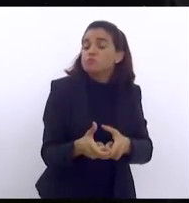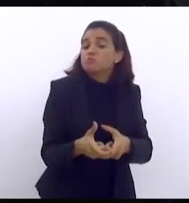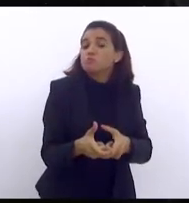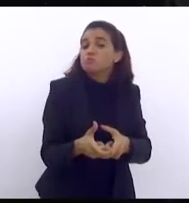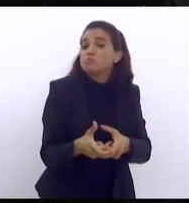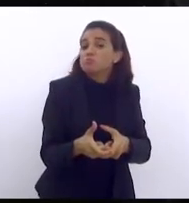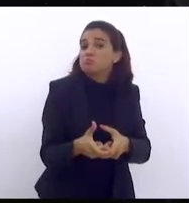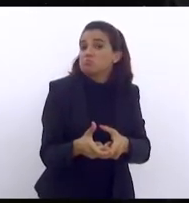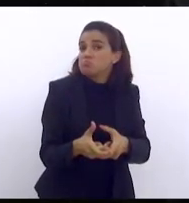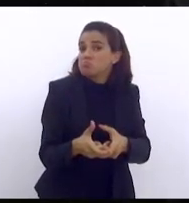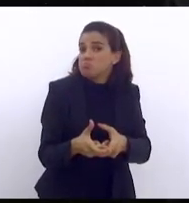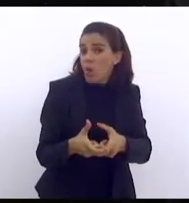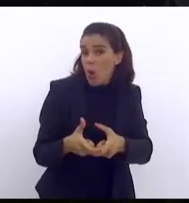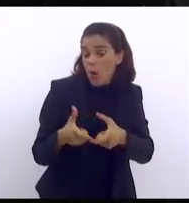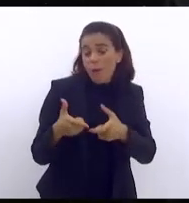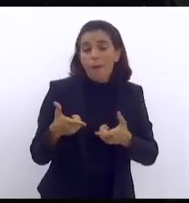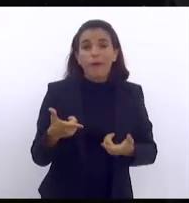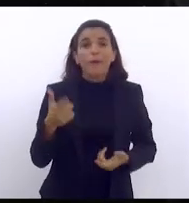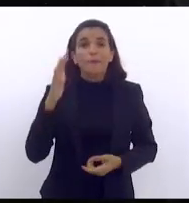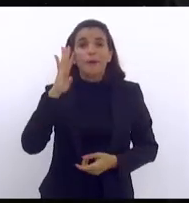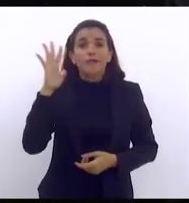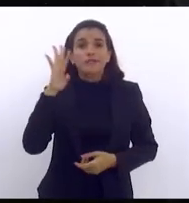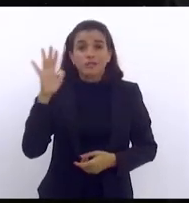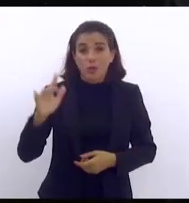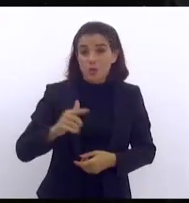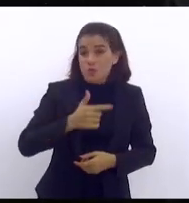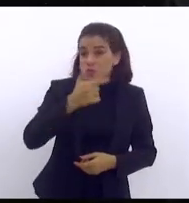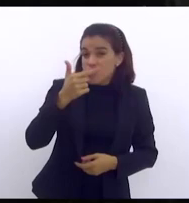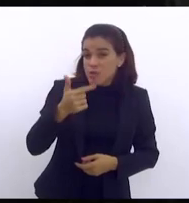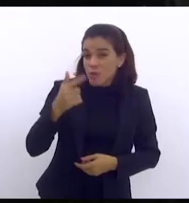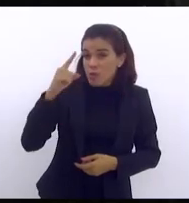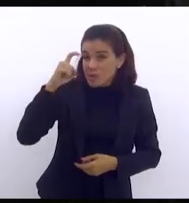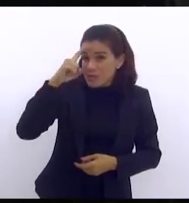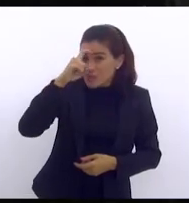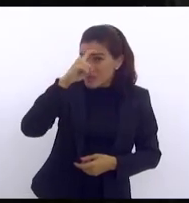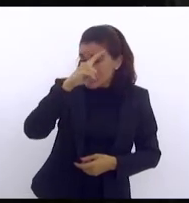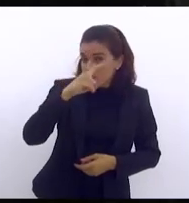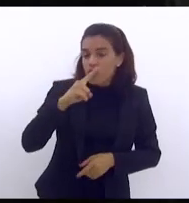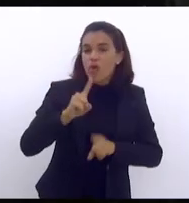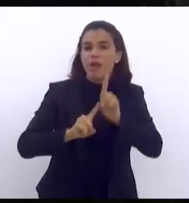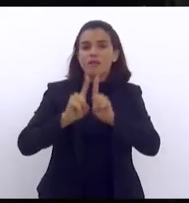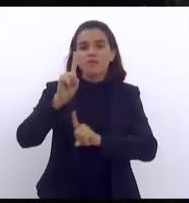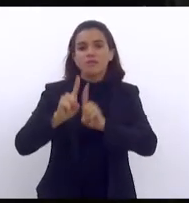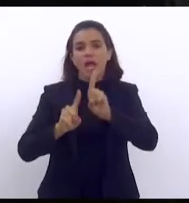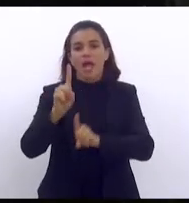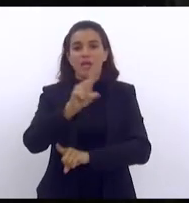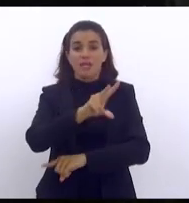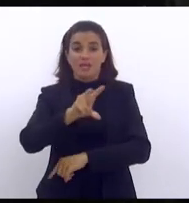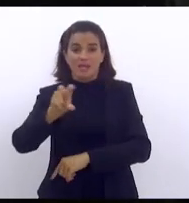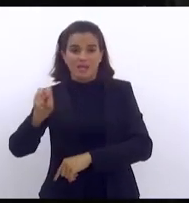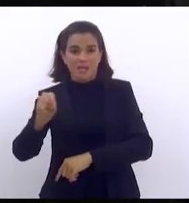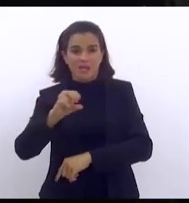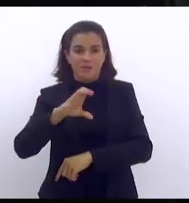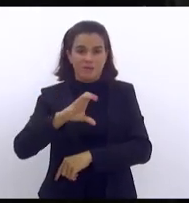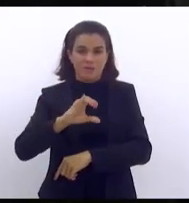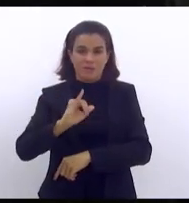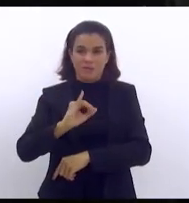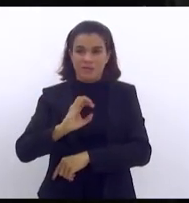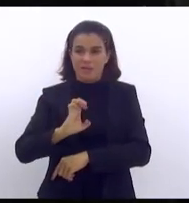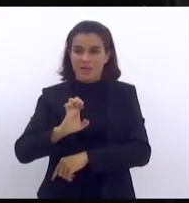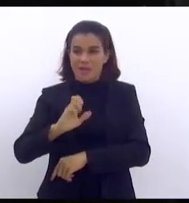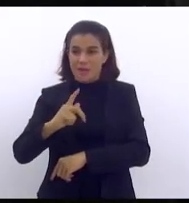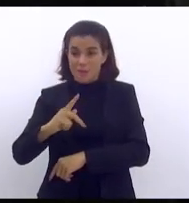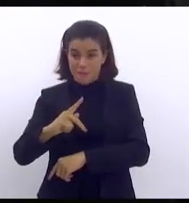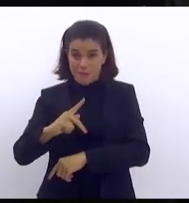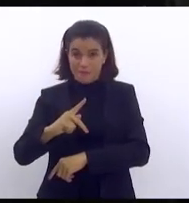o segundo foi licitar esses 500 CIEPs o terceiro que não